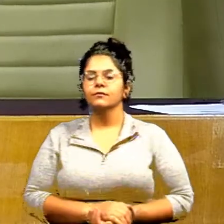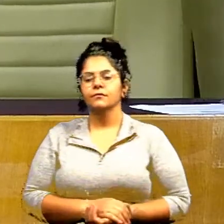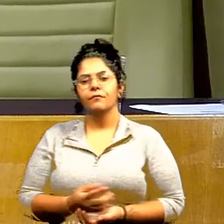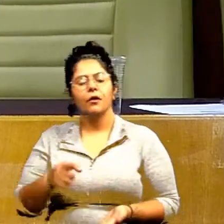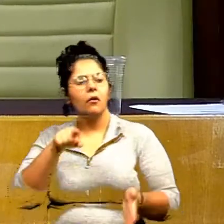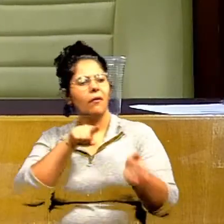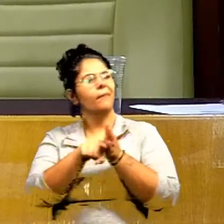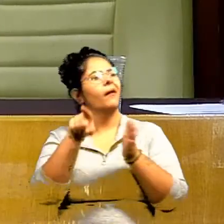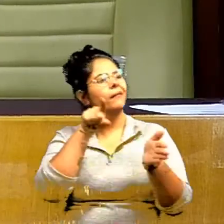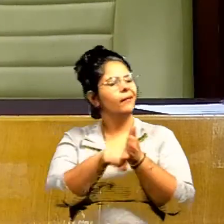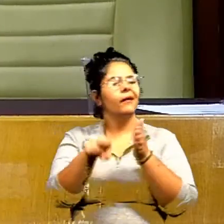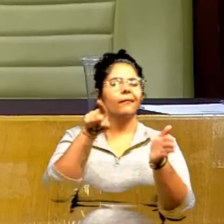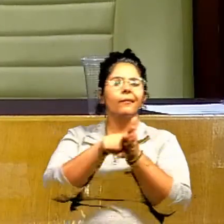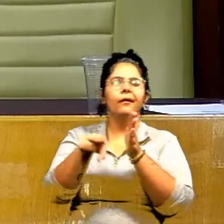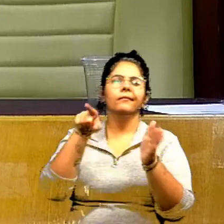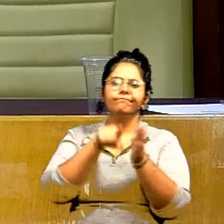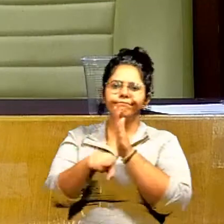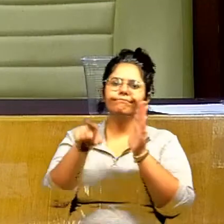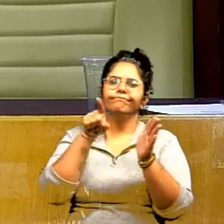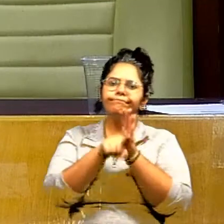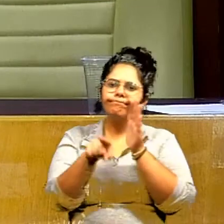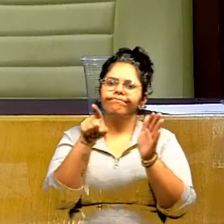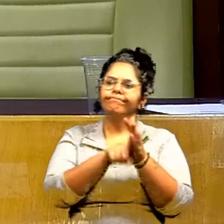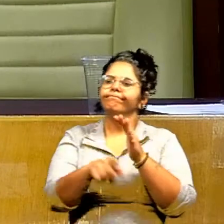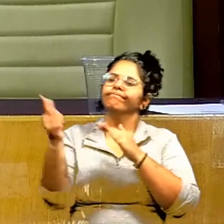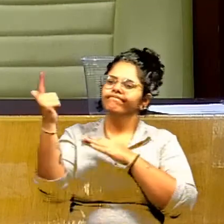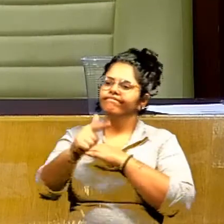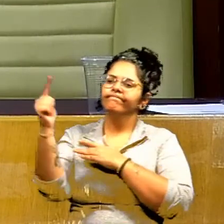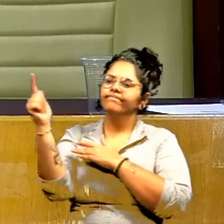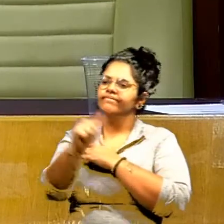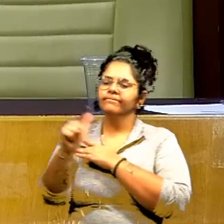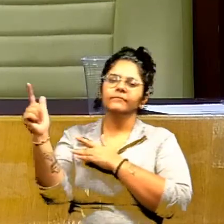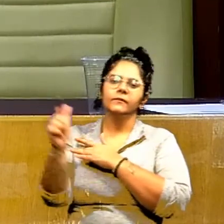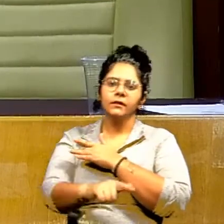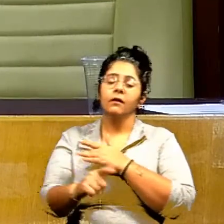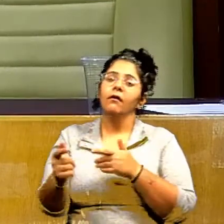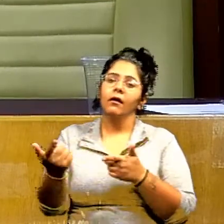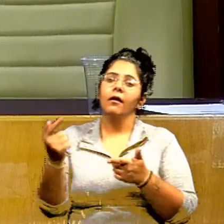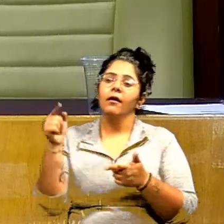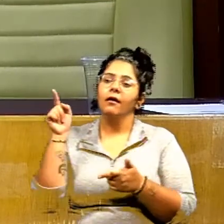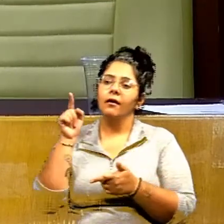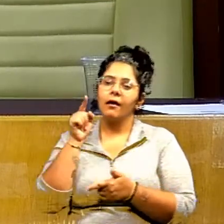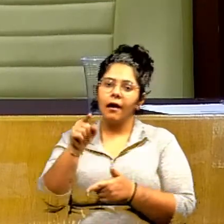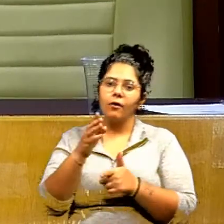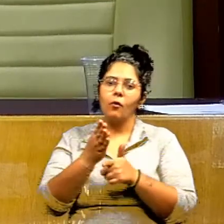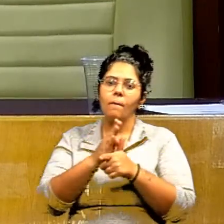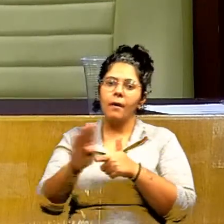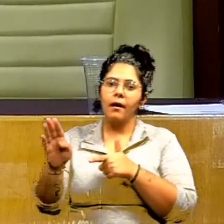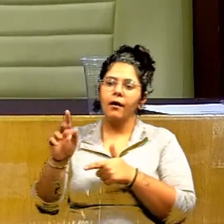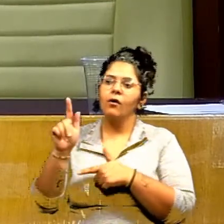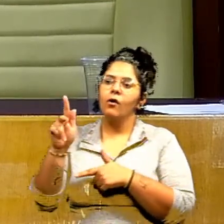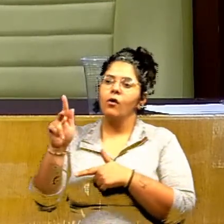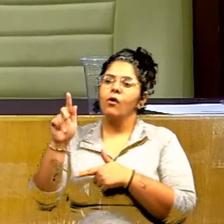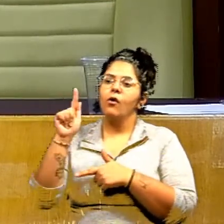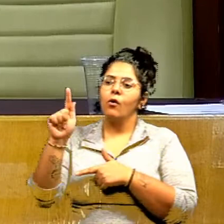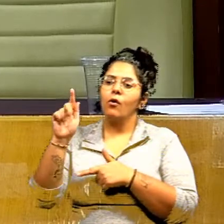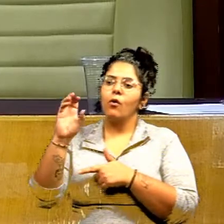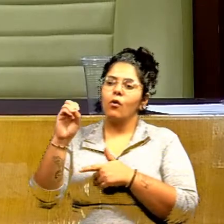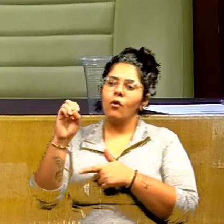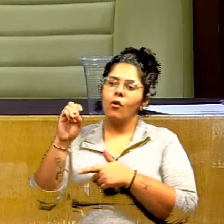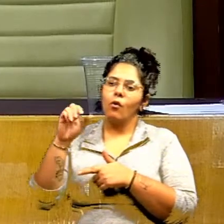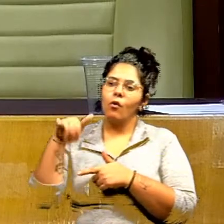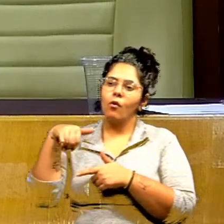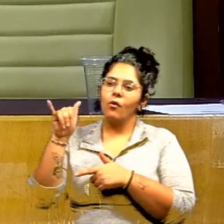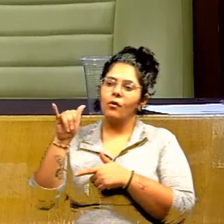e eu questionei diversas vezes e pelo jeito o Barro Goiá vai ficar sem asfalto porque do jeito que o doze da dança está